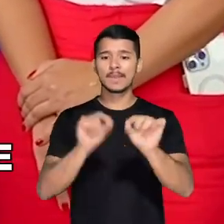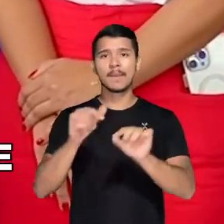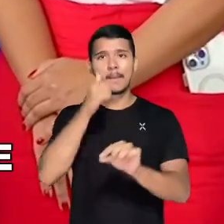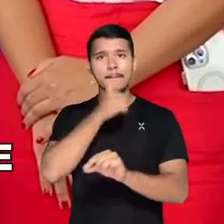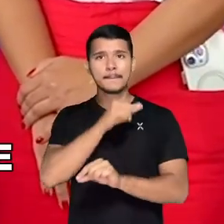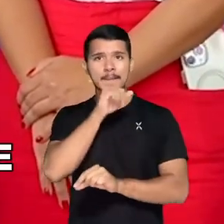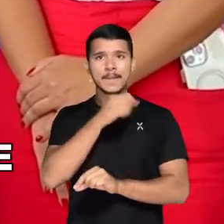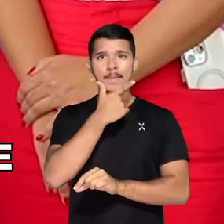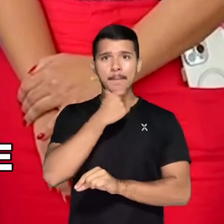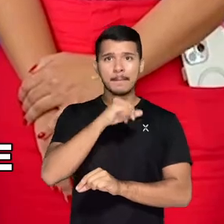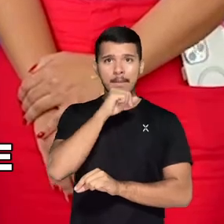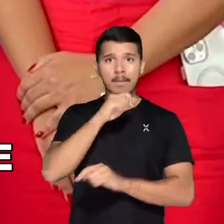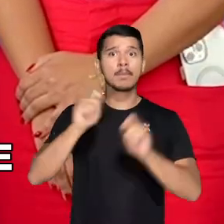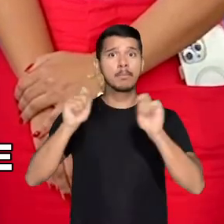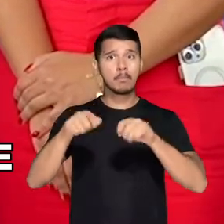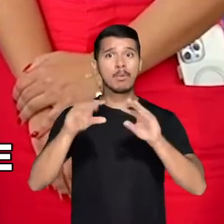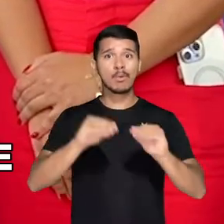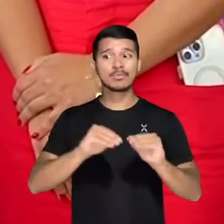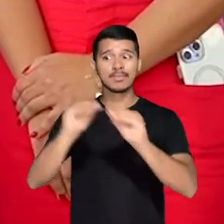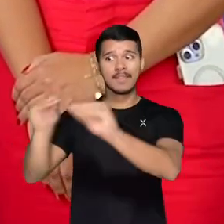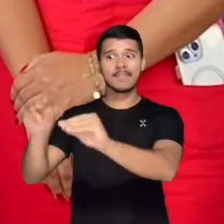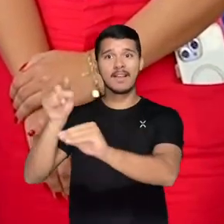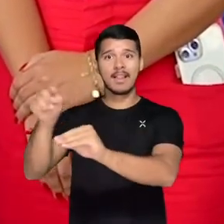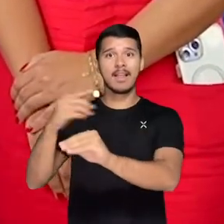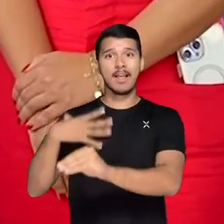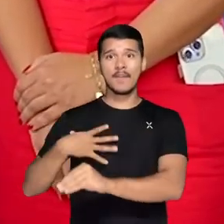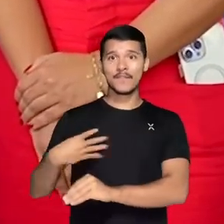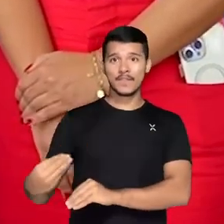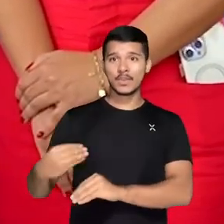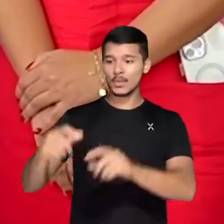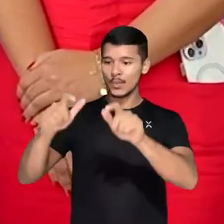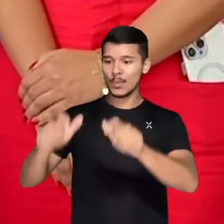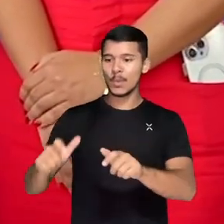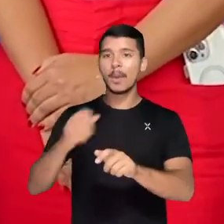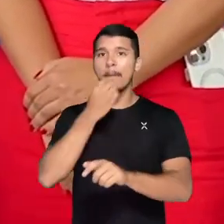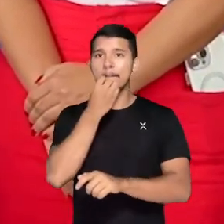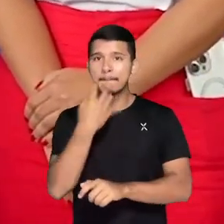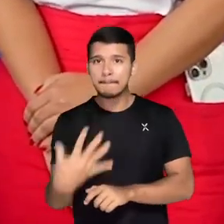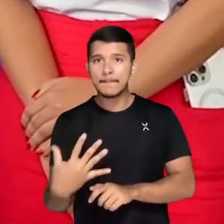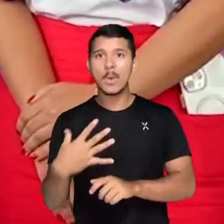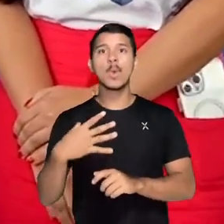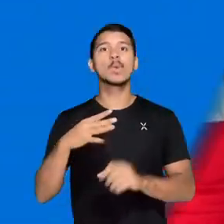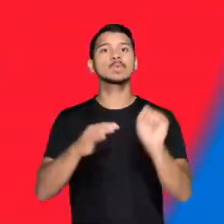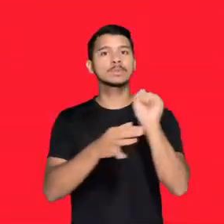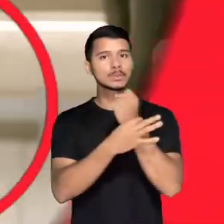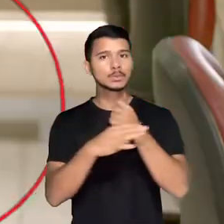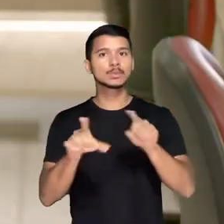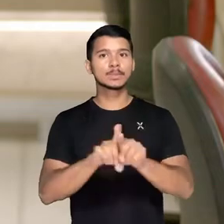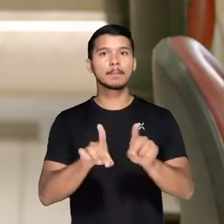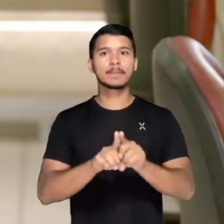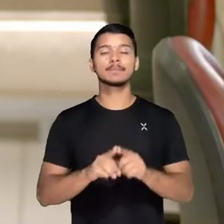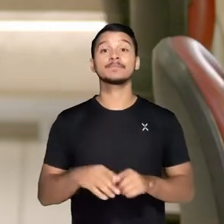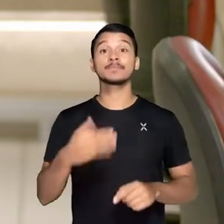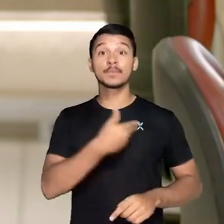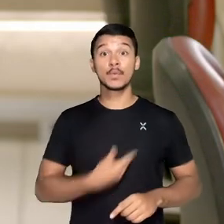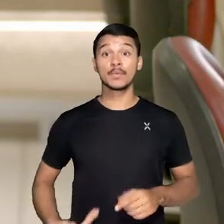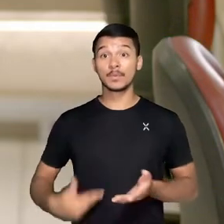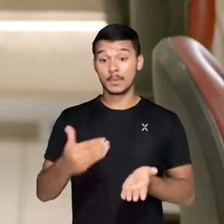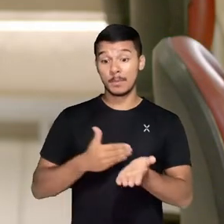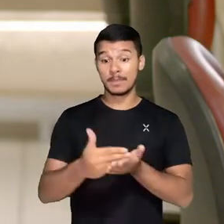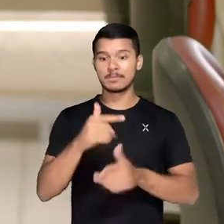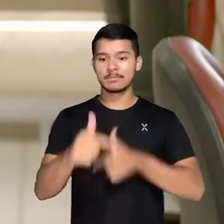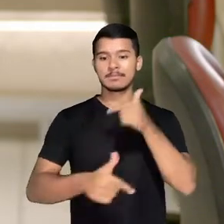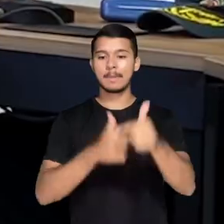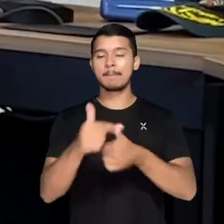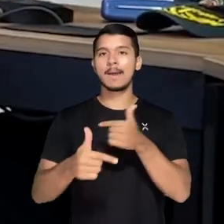possam deixar os seus filhos num ambiente adequado, num ambiente seguro. Estado inicia a operação de